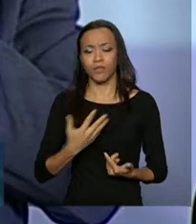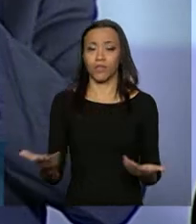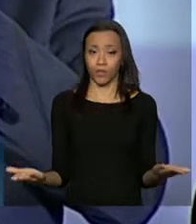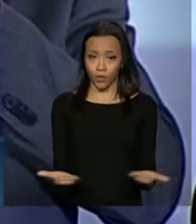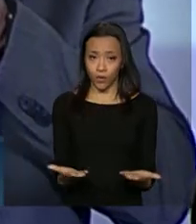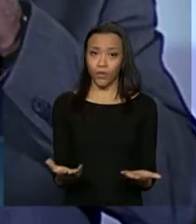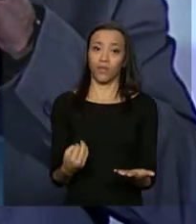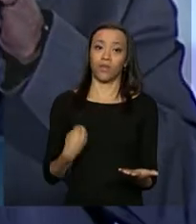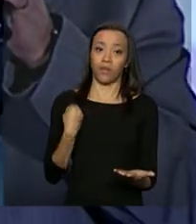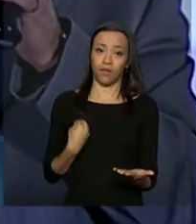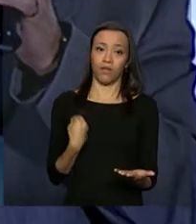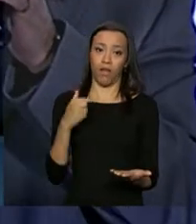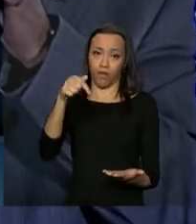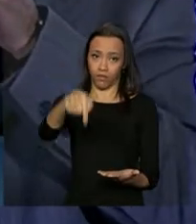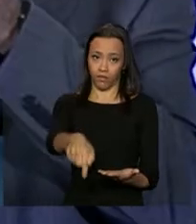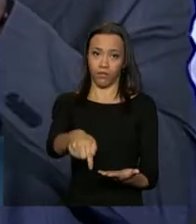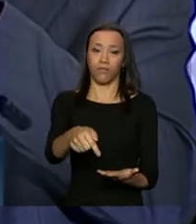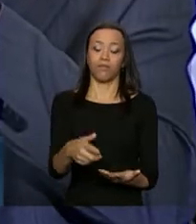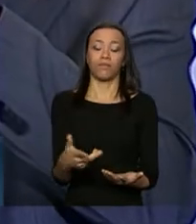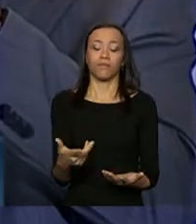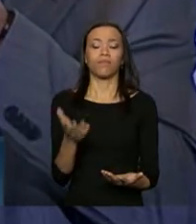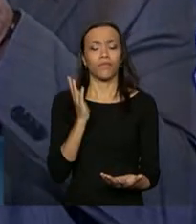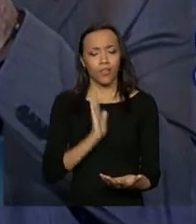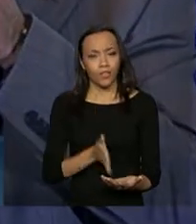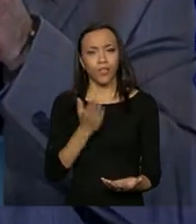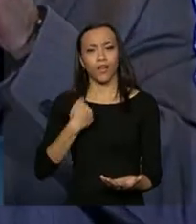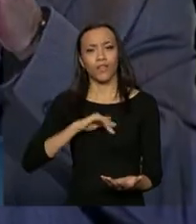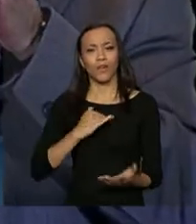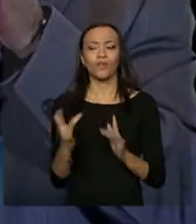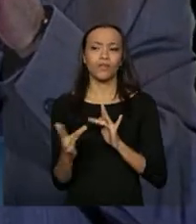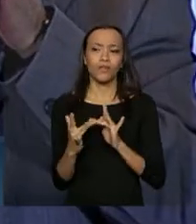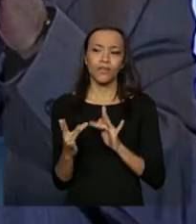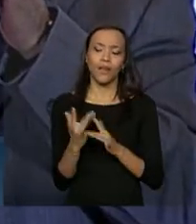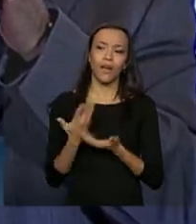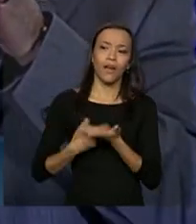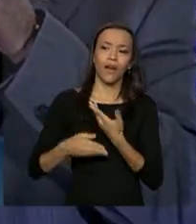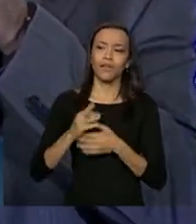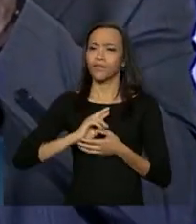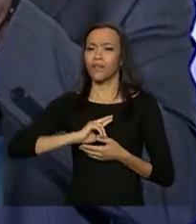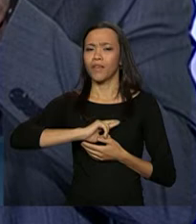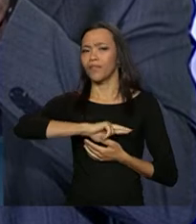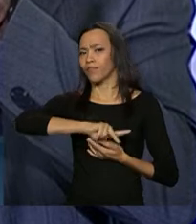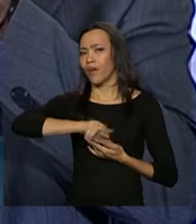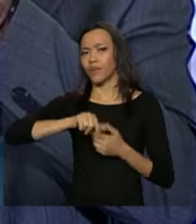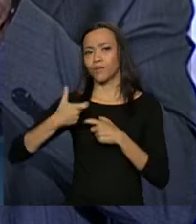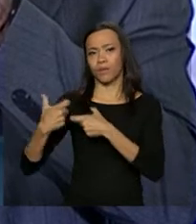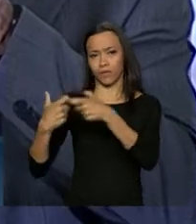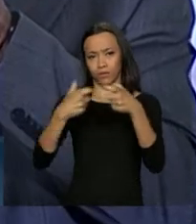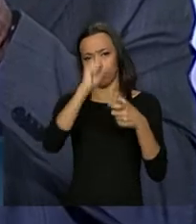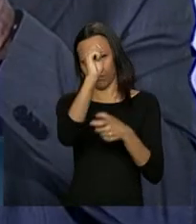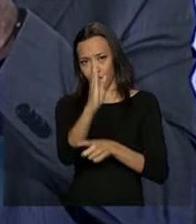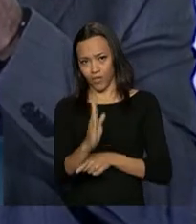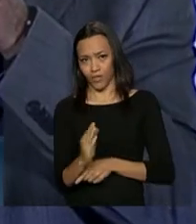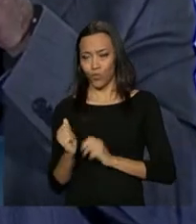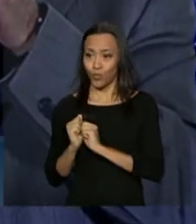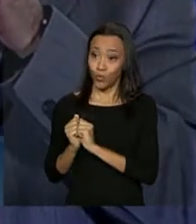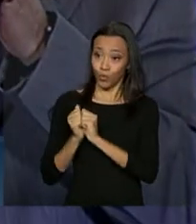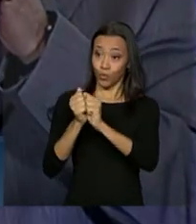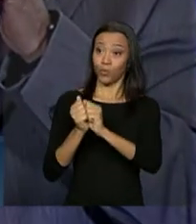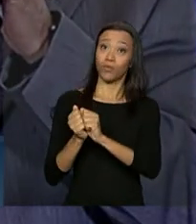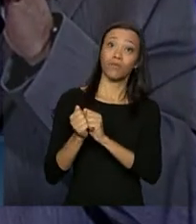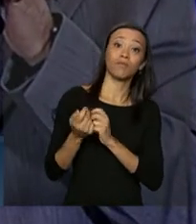enfim, com os quais já estivemos em vários rincões desse país, trabalhando